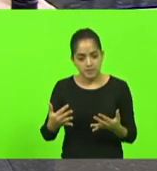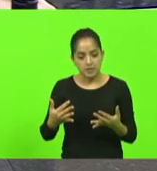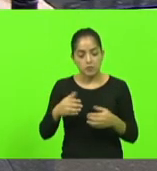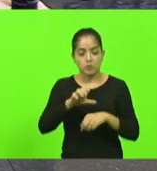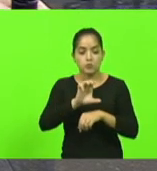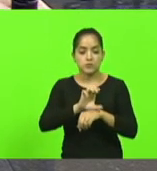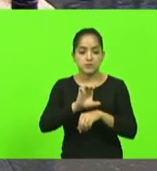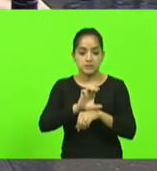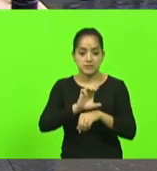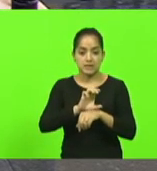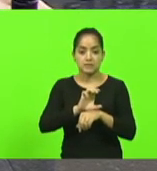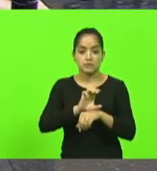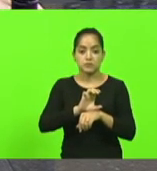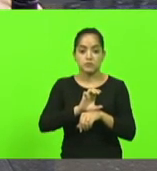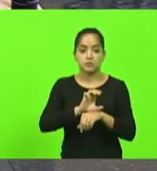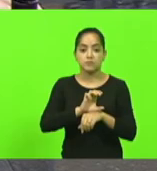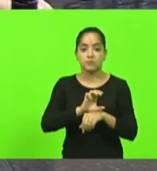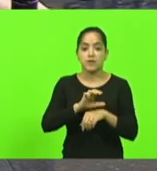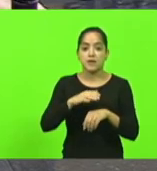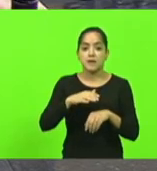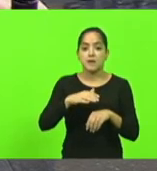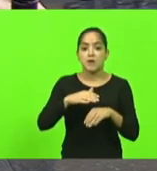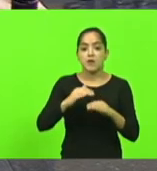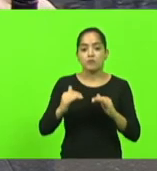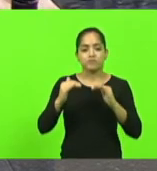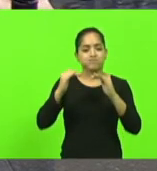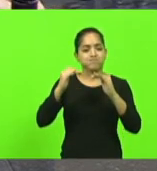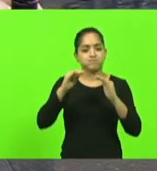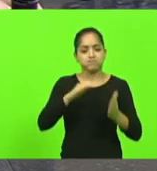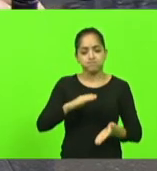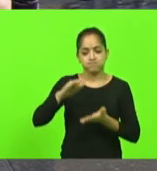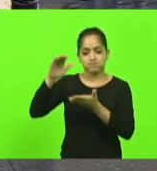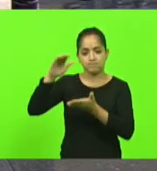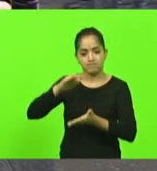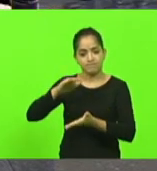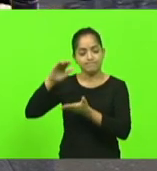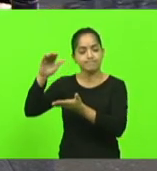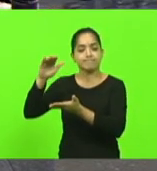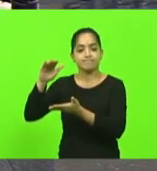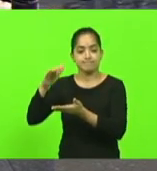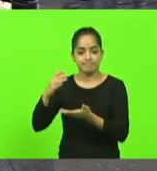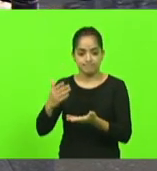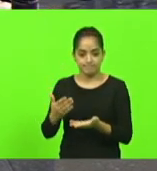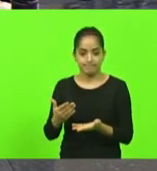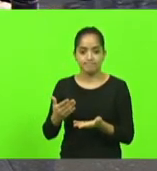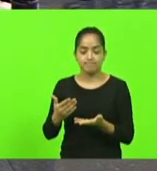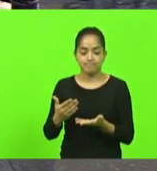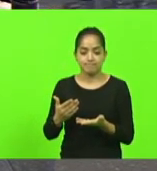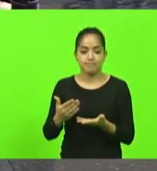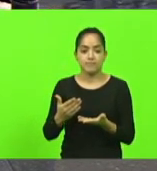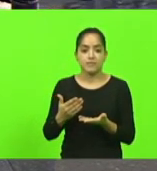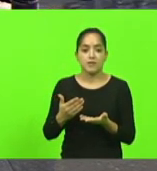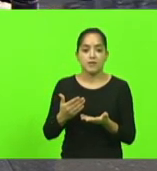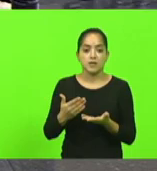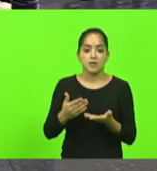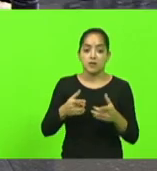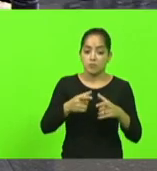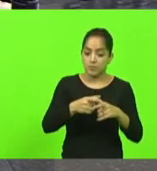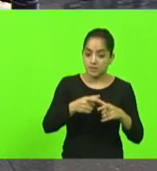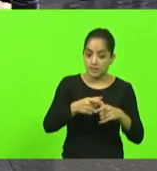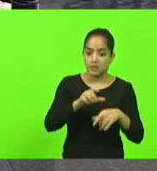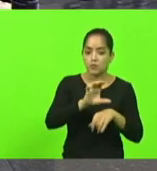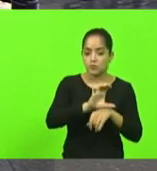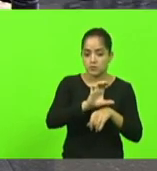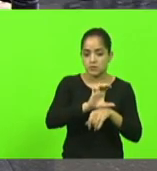do maior importador de milho desse país um estado pequeno nós